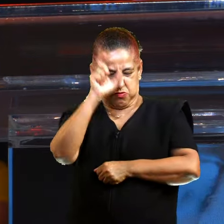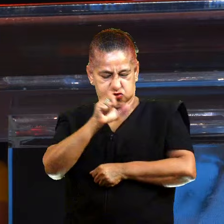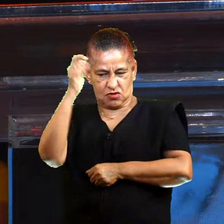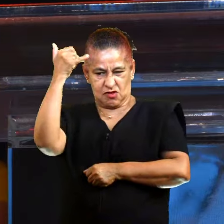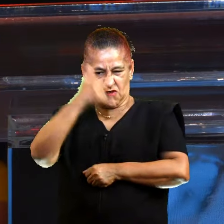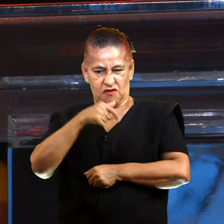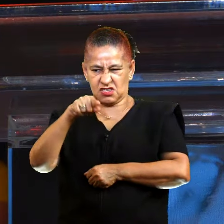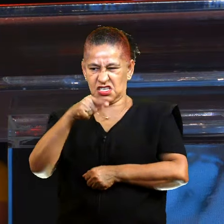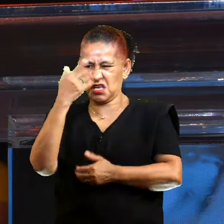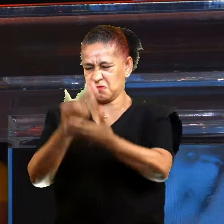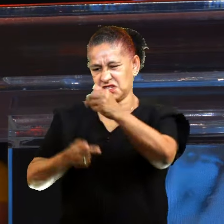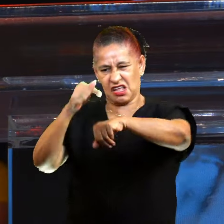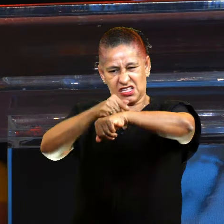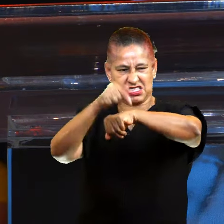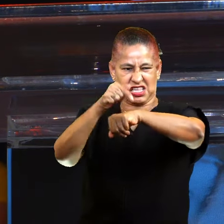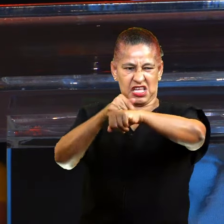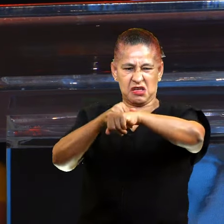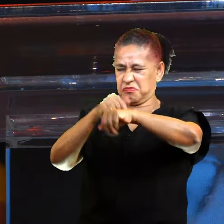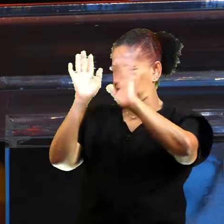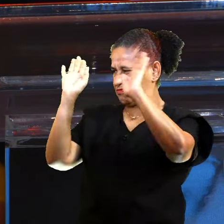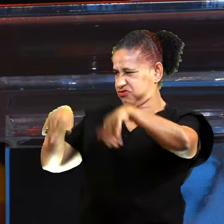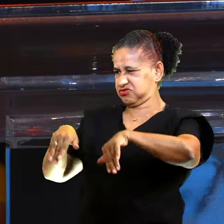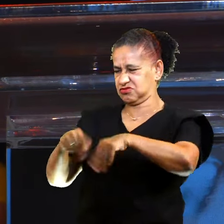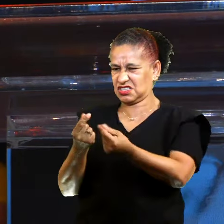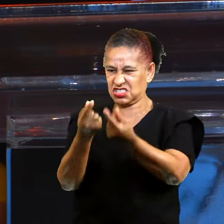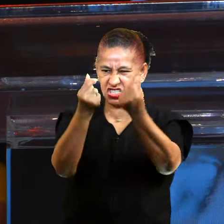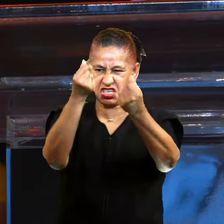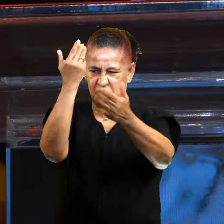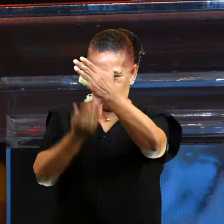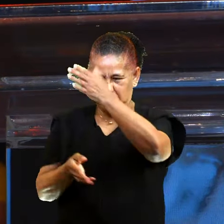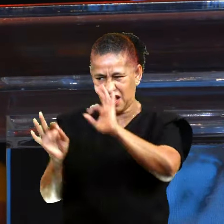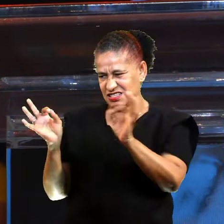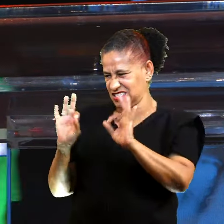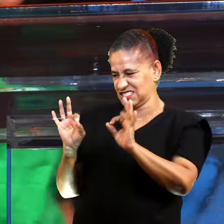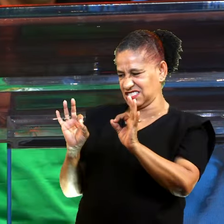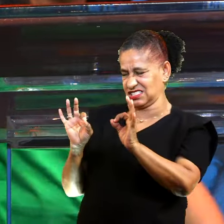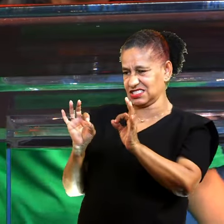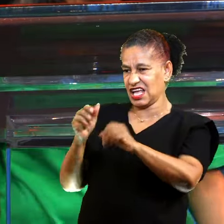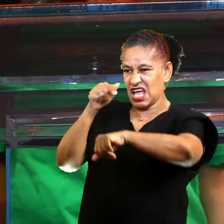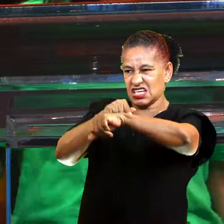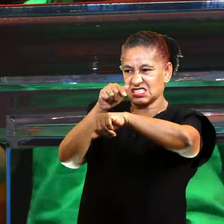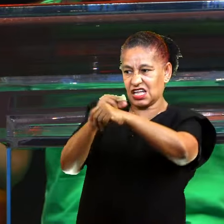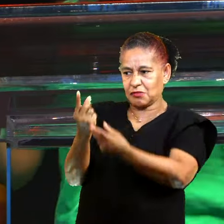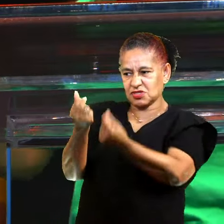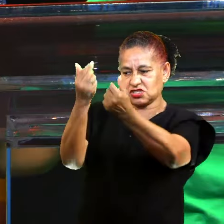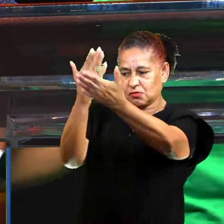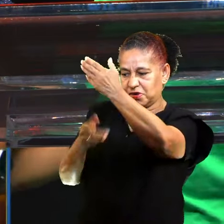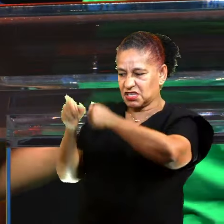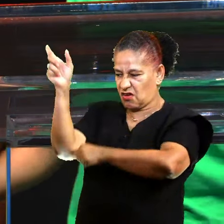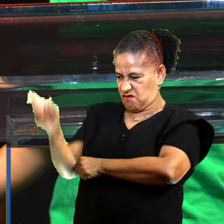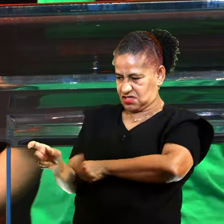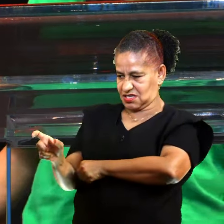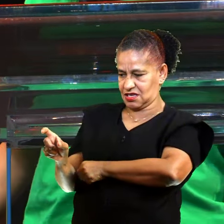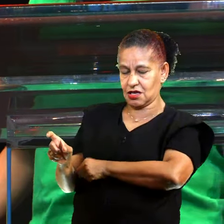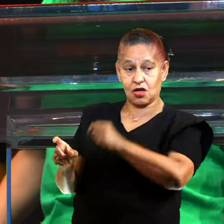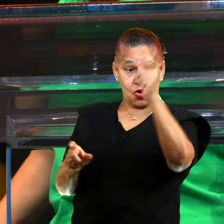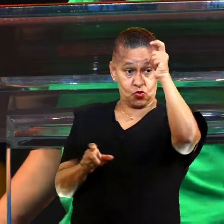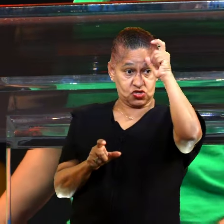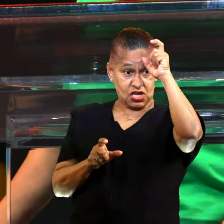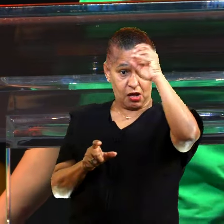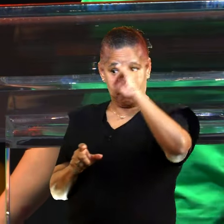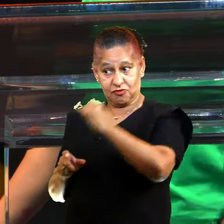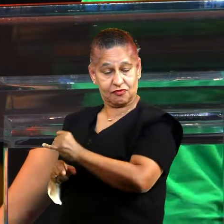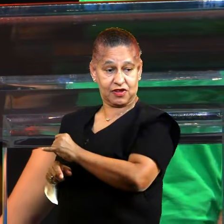você está perdendo tempo. Quem perde tempo, perde dinheiro. E você está perdendo tempo e dinheiro na tua vida. Naquele momento,